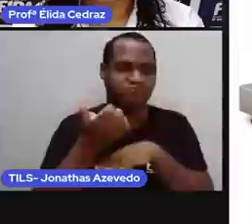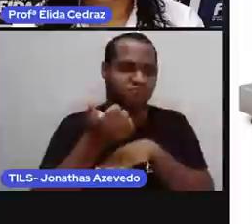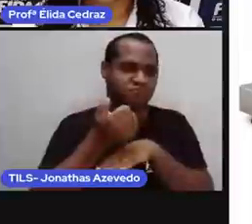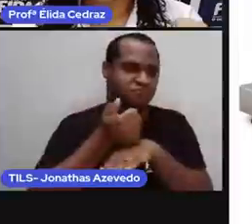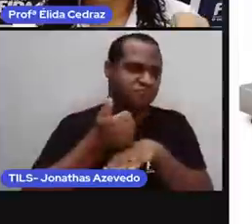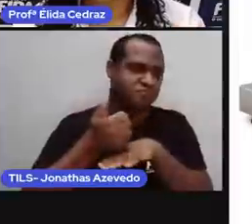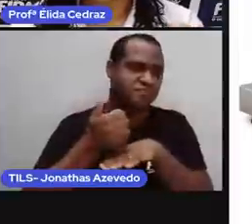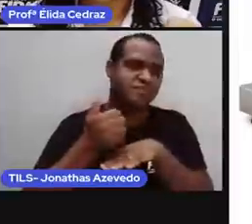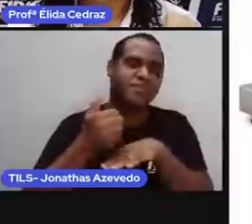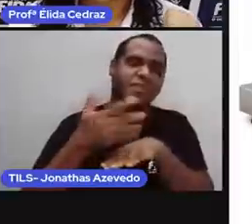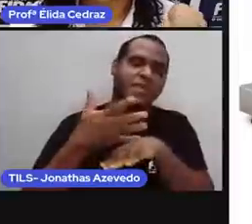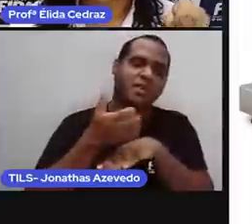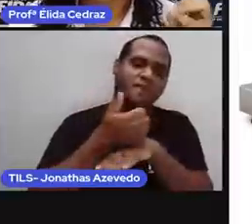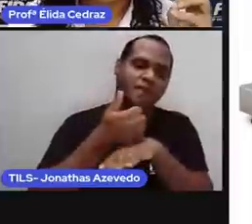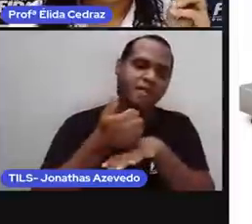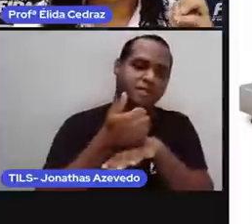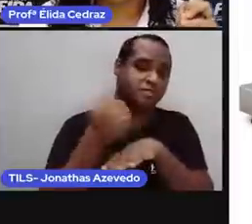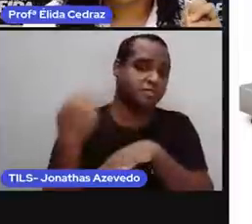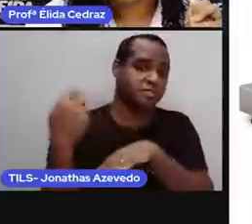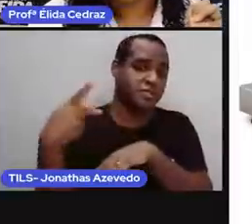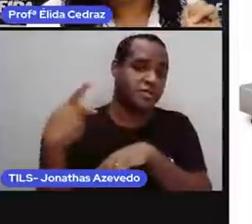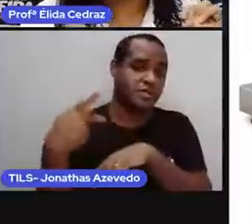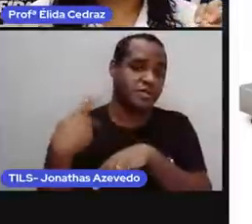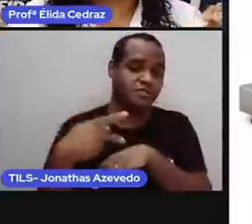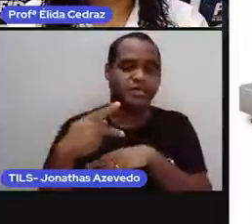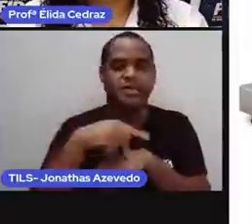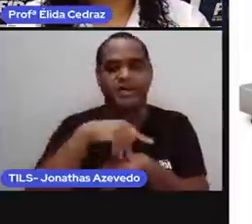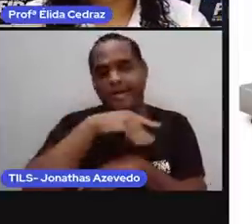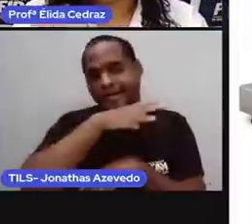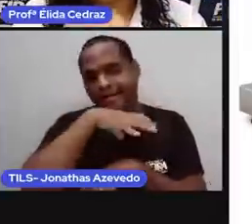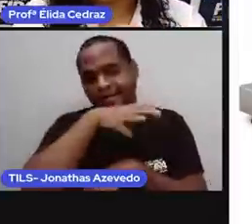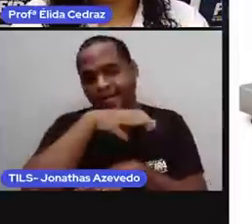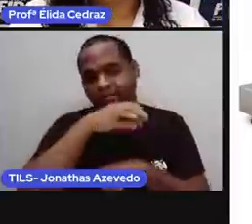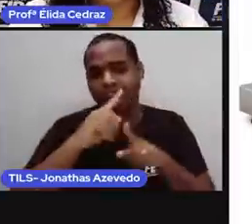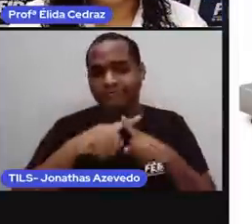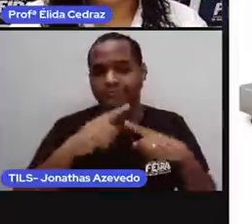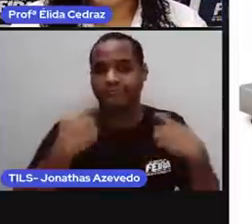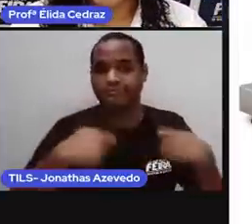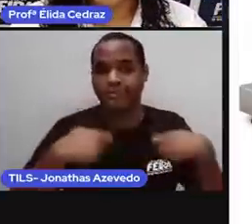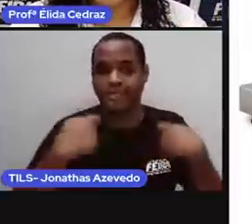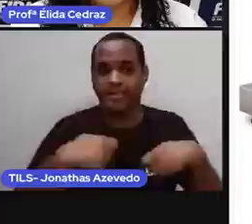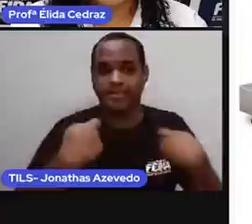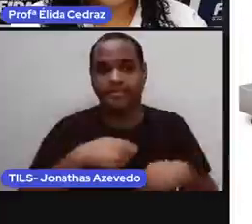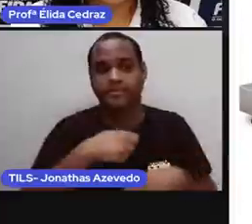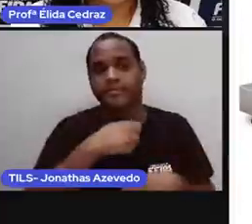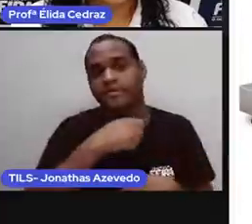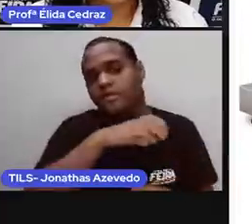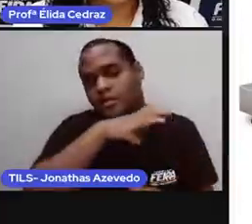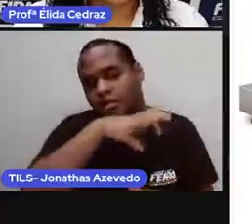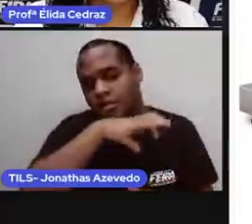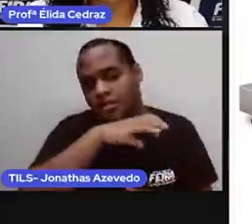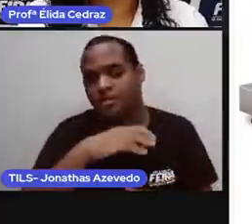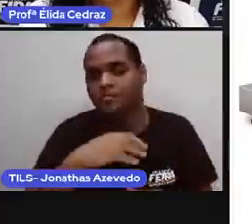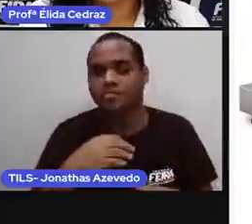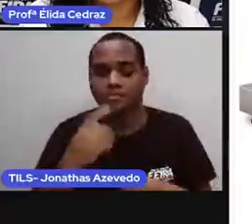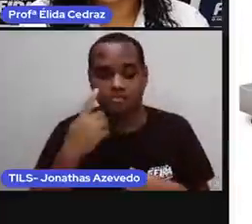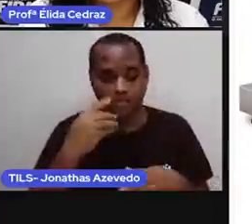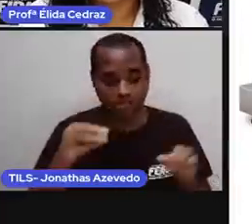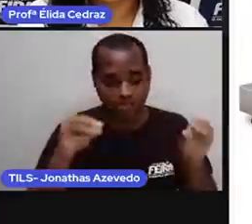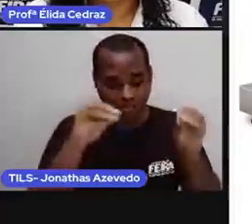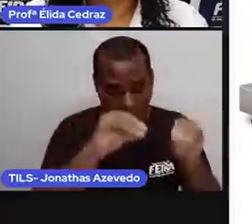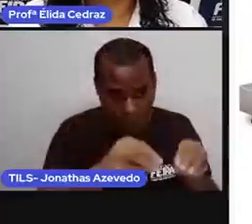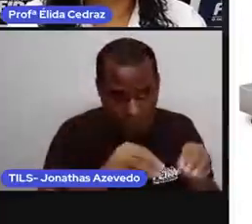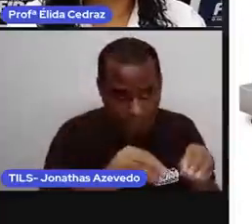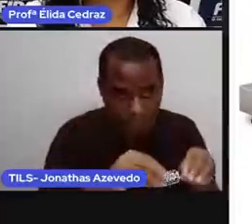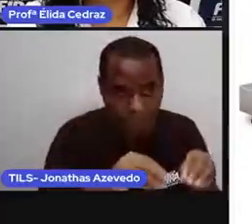veterinário, onde tem o consultório que a gente vai levar aos bichinhos. Então, a gente coloca o animalzinho